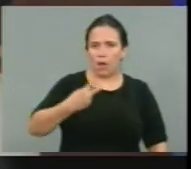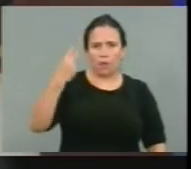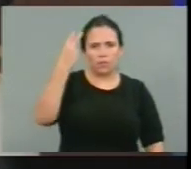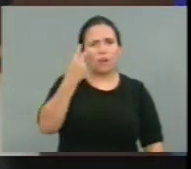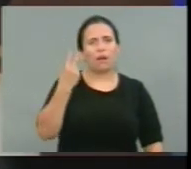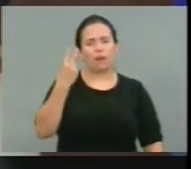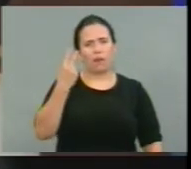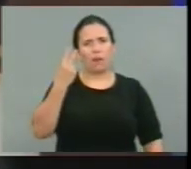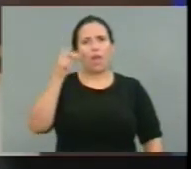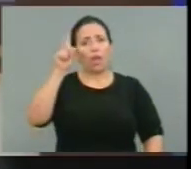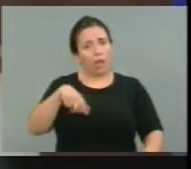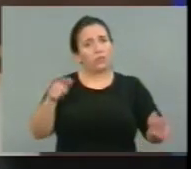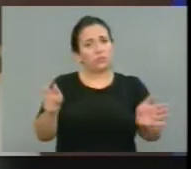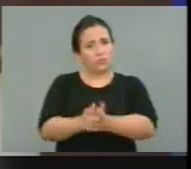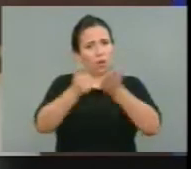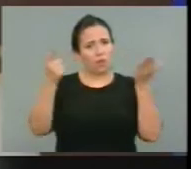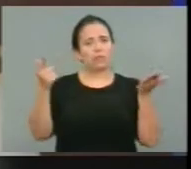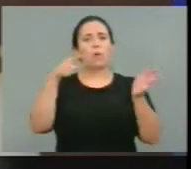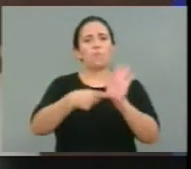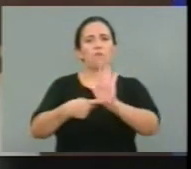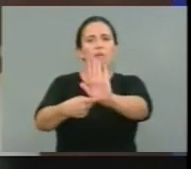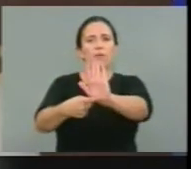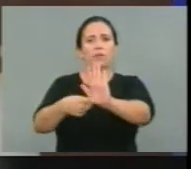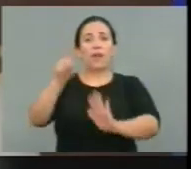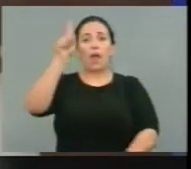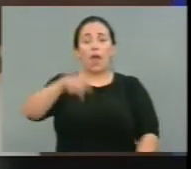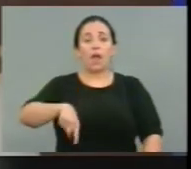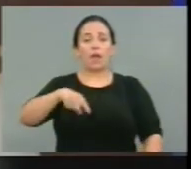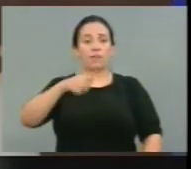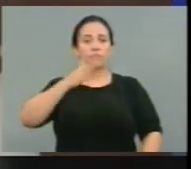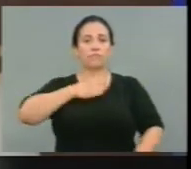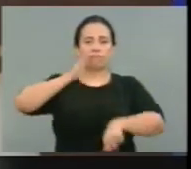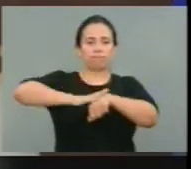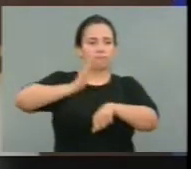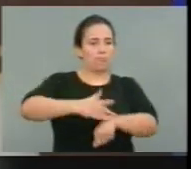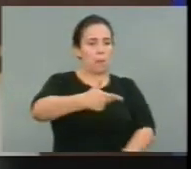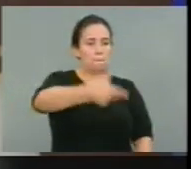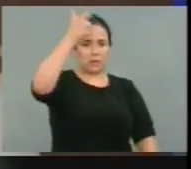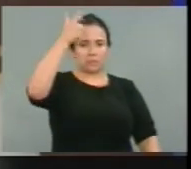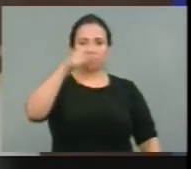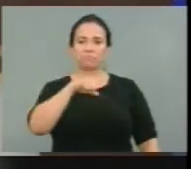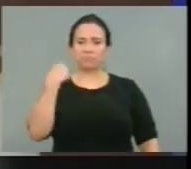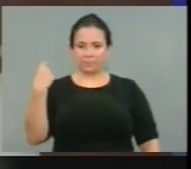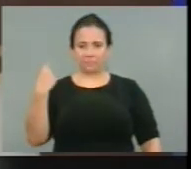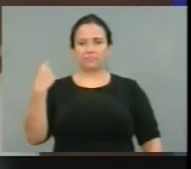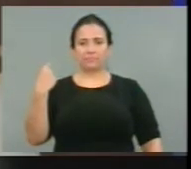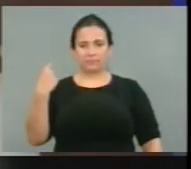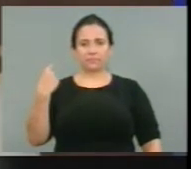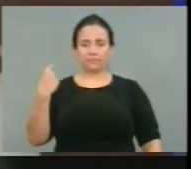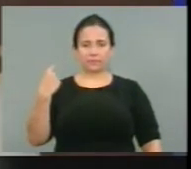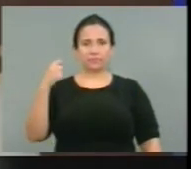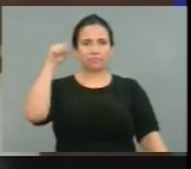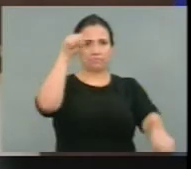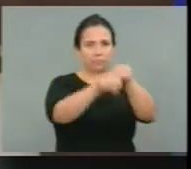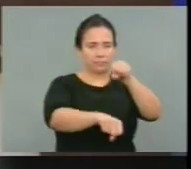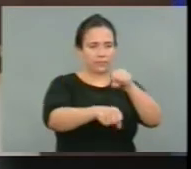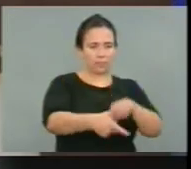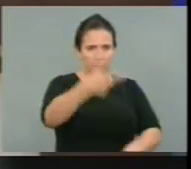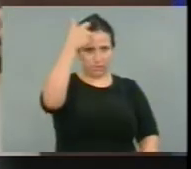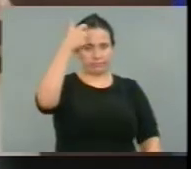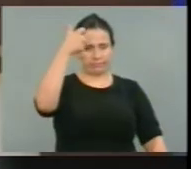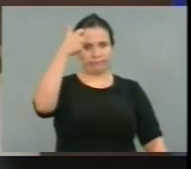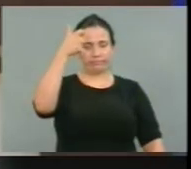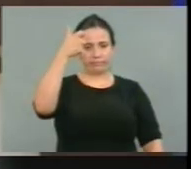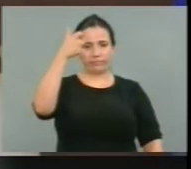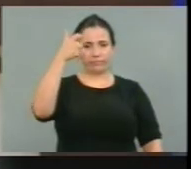o que está dizendo é jornal. Com características de execução. Quem é do métier sabe o que é execução. Sabe o que é execução.